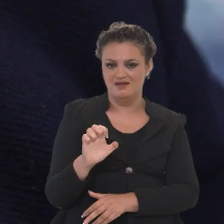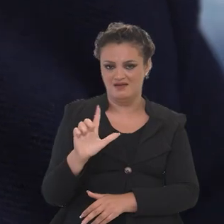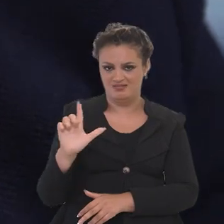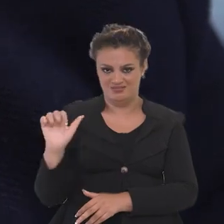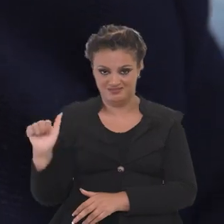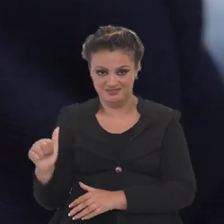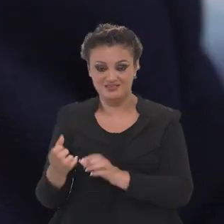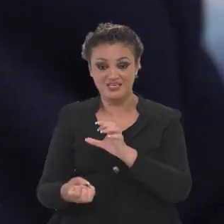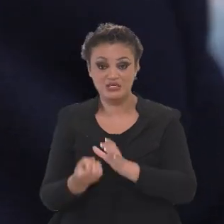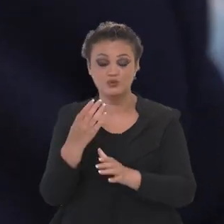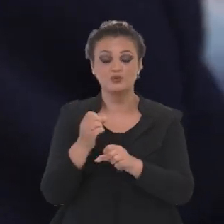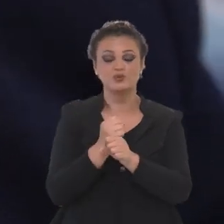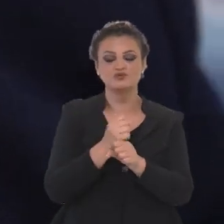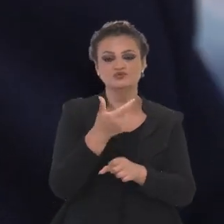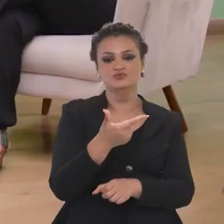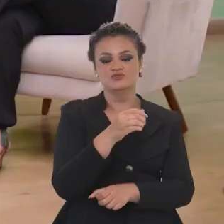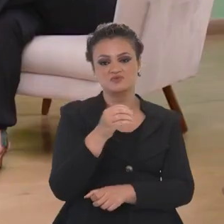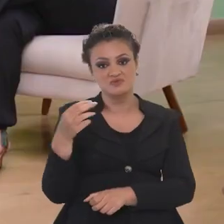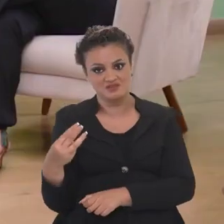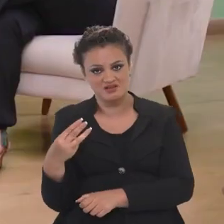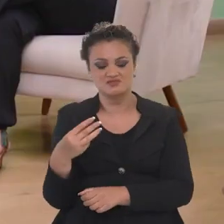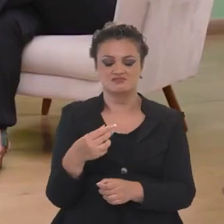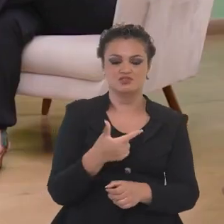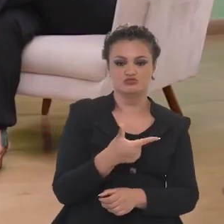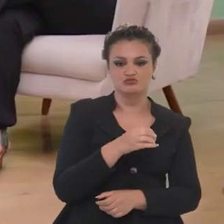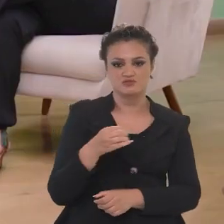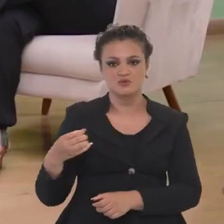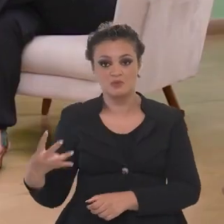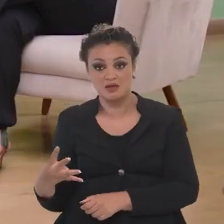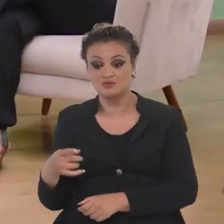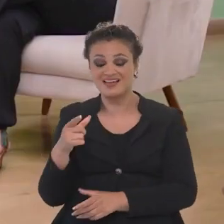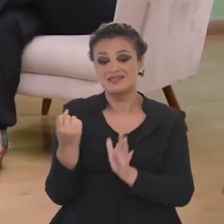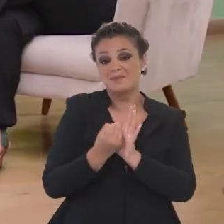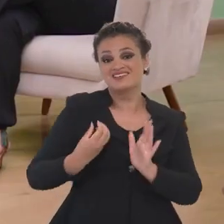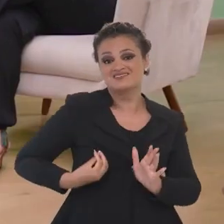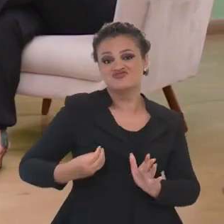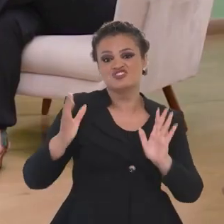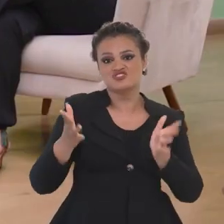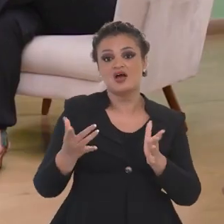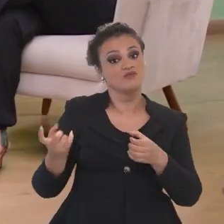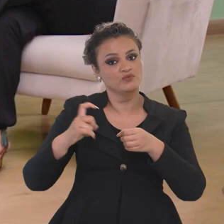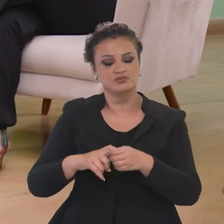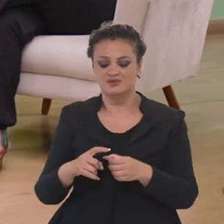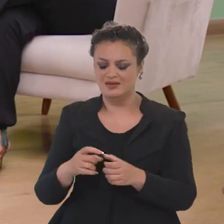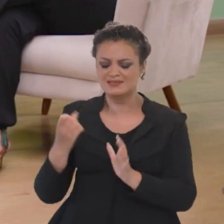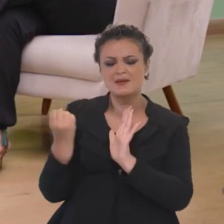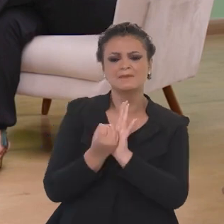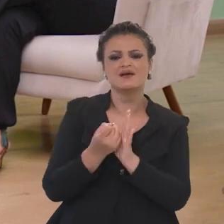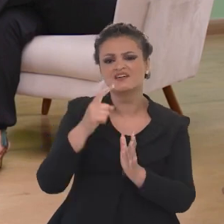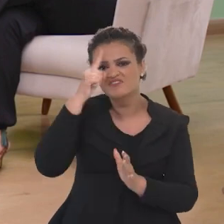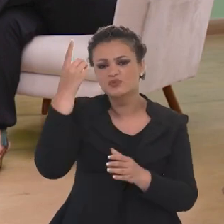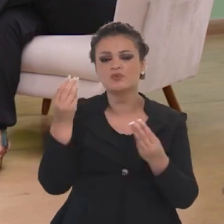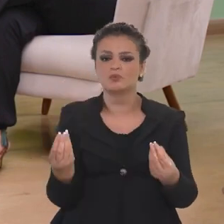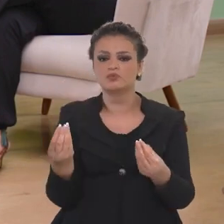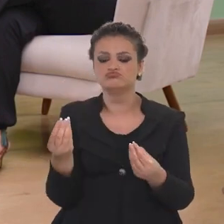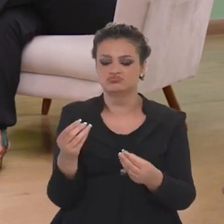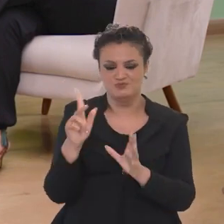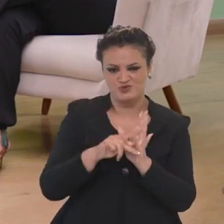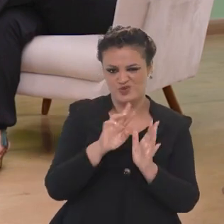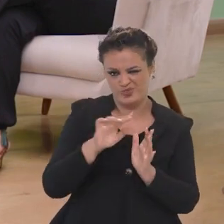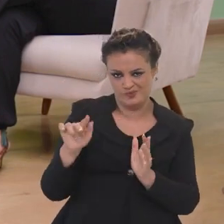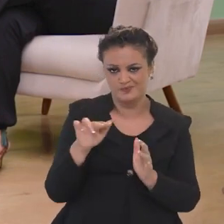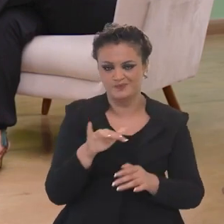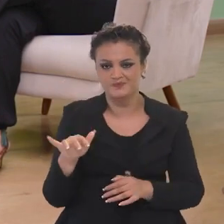2003, 2004. O que a gente fez foi recuperar uma marca que tem um conceito. Porque como é que essa marca foi feita,